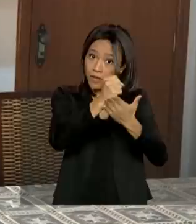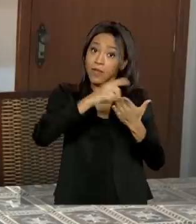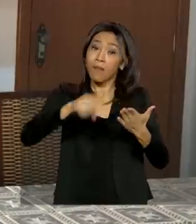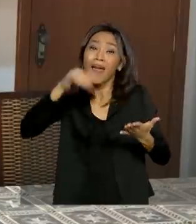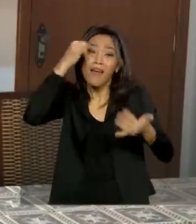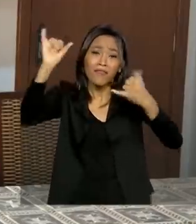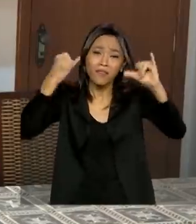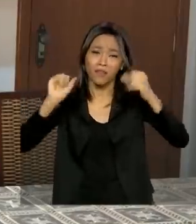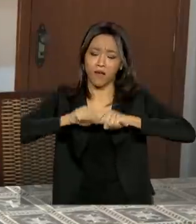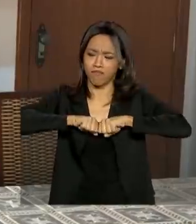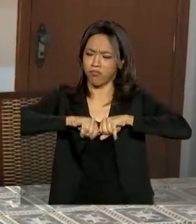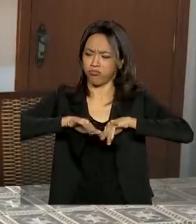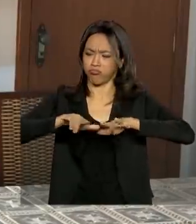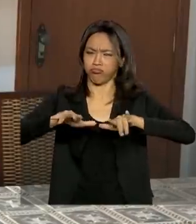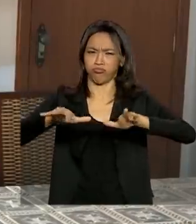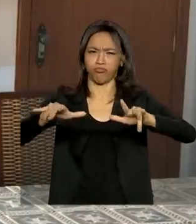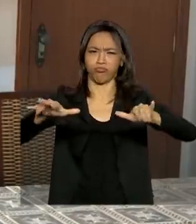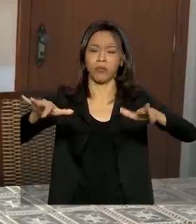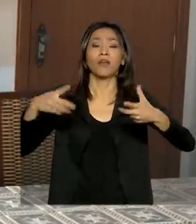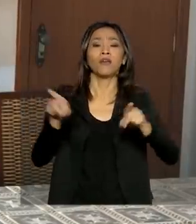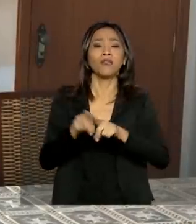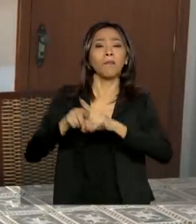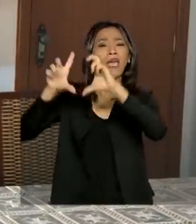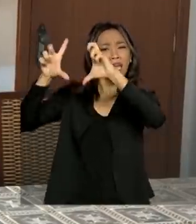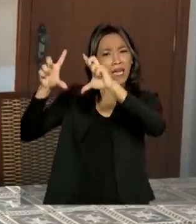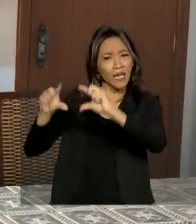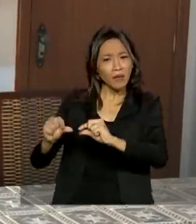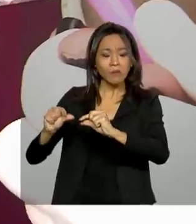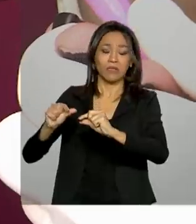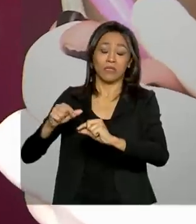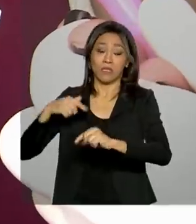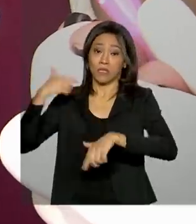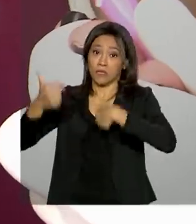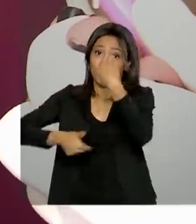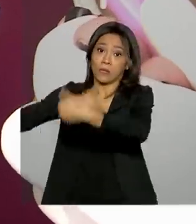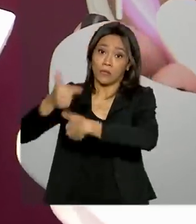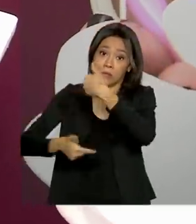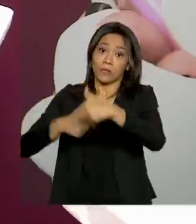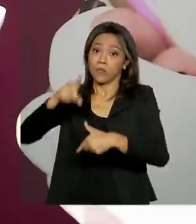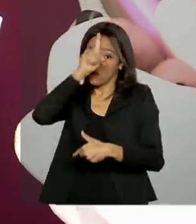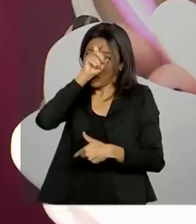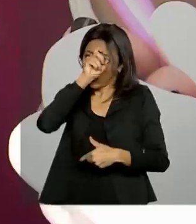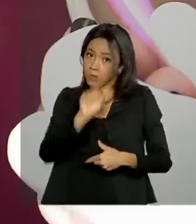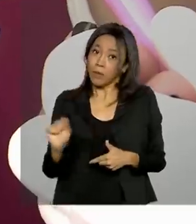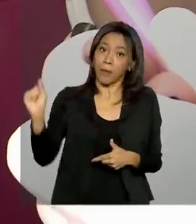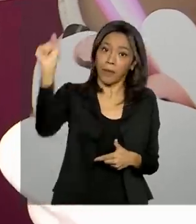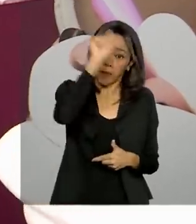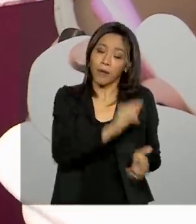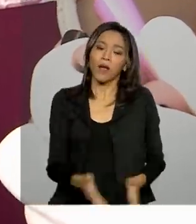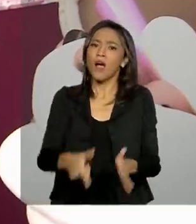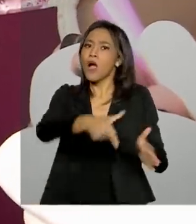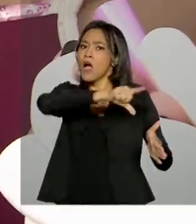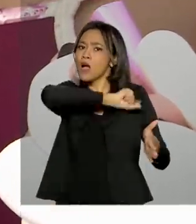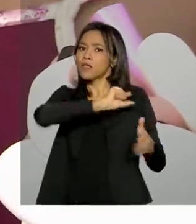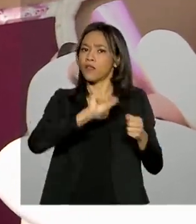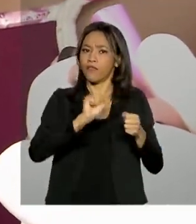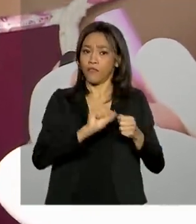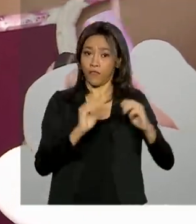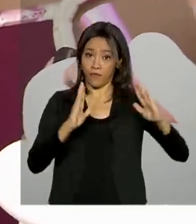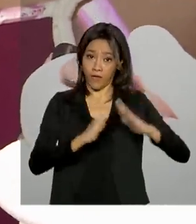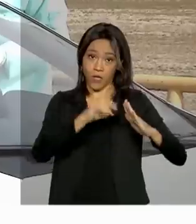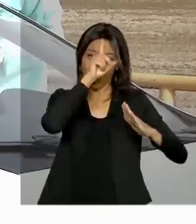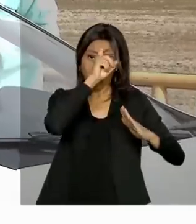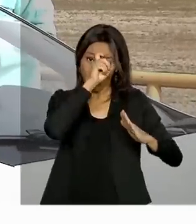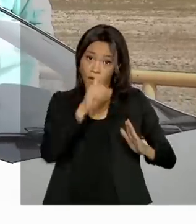doença e também desafogar o sistema público de saúde. Antes, os exames eram feitos apenas em hospitais e clínicas e,